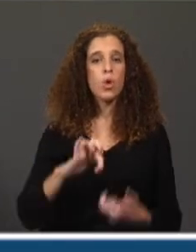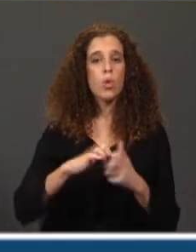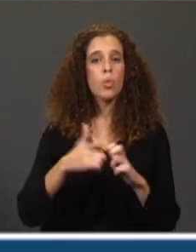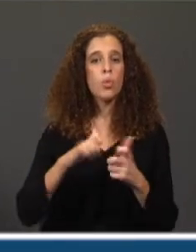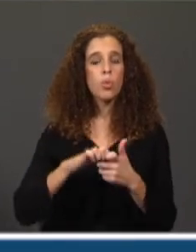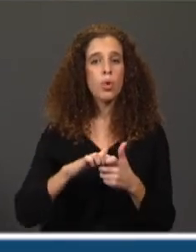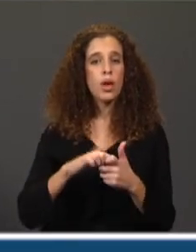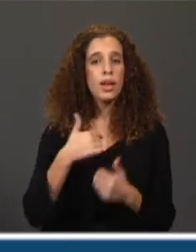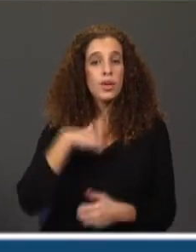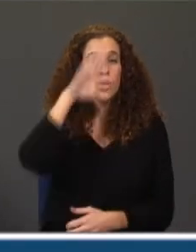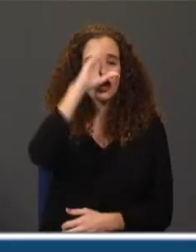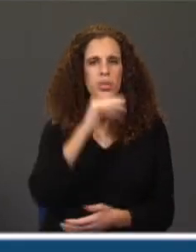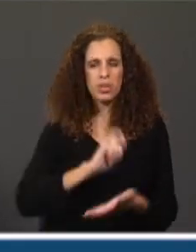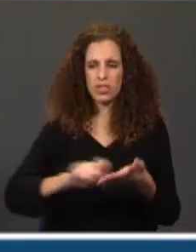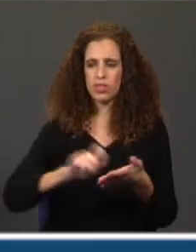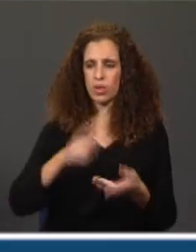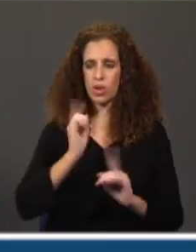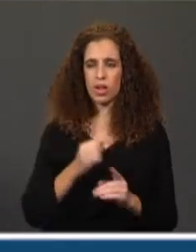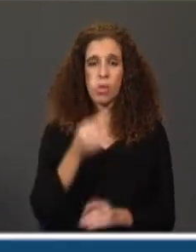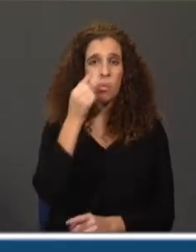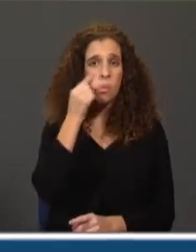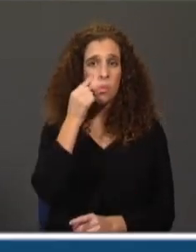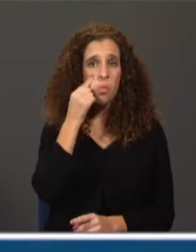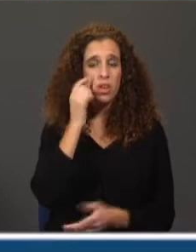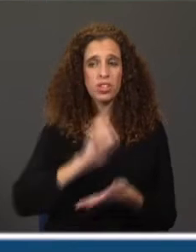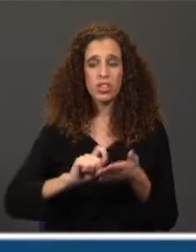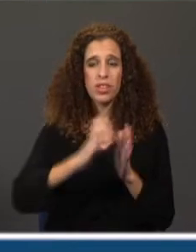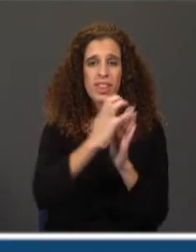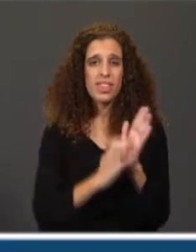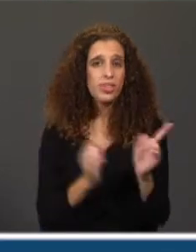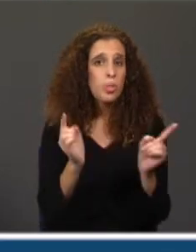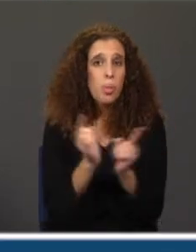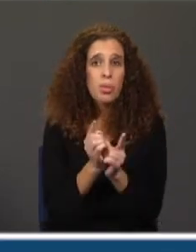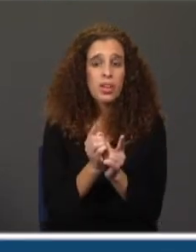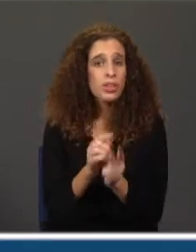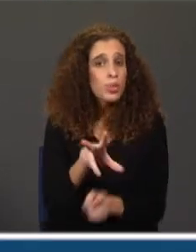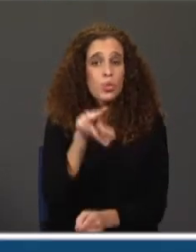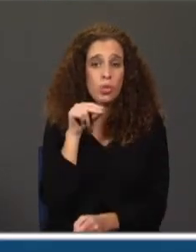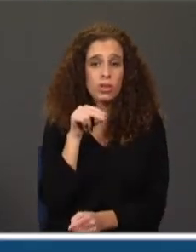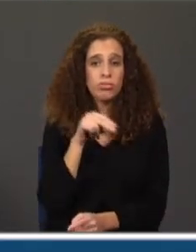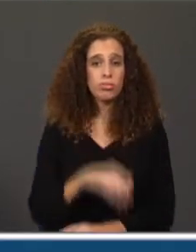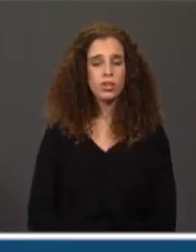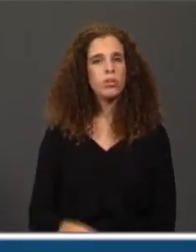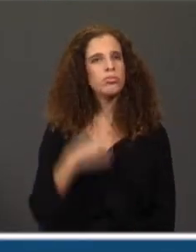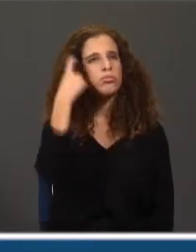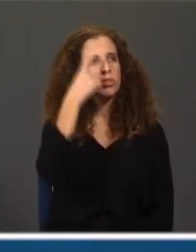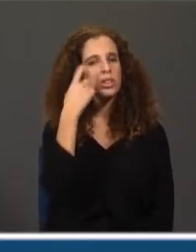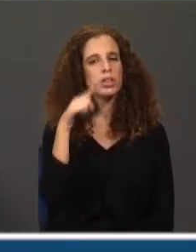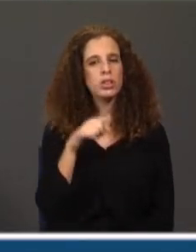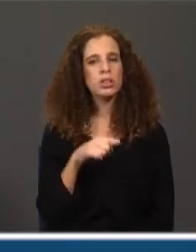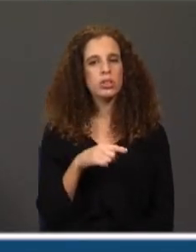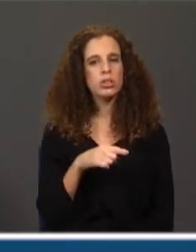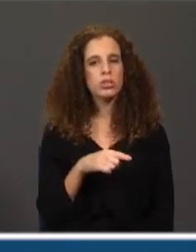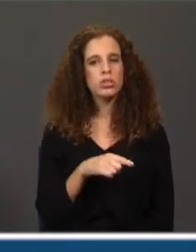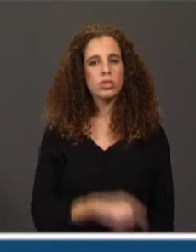era que eu não sabia o que havia de escrever. Nunca tinha experimentado de escrever textos pequenos. Nunca se tinha escrito. E então pensei, bom, isto é para ser um suplemento